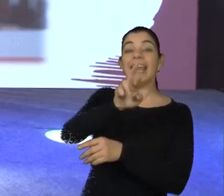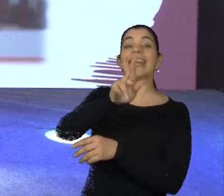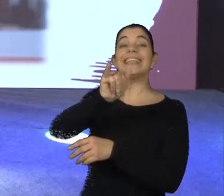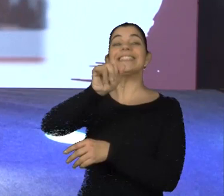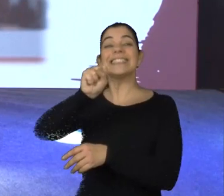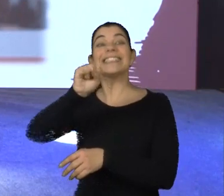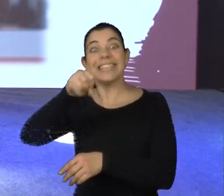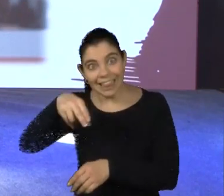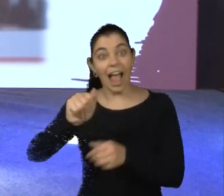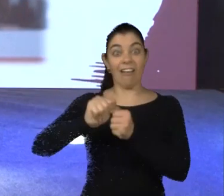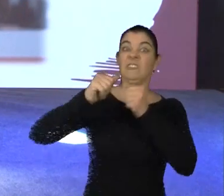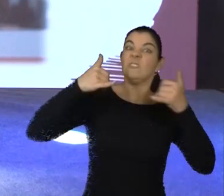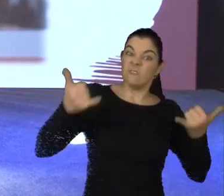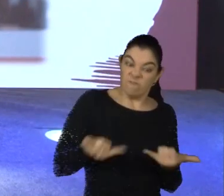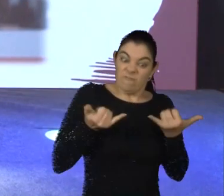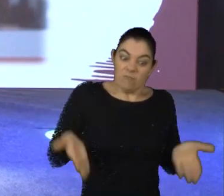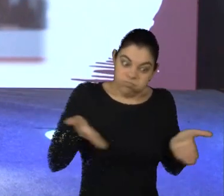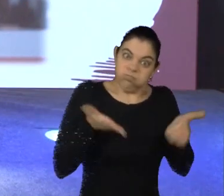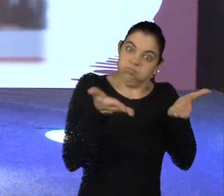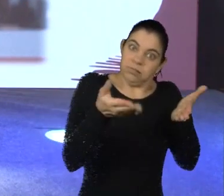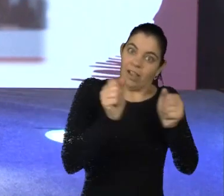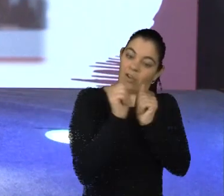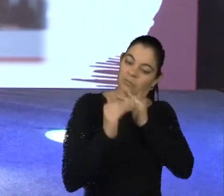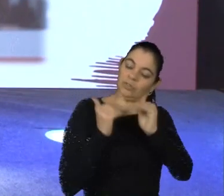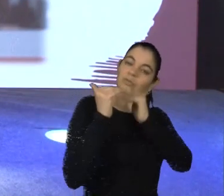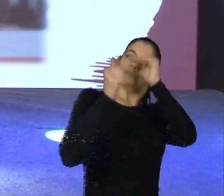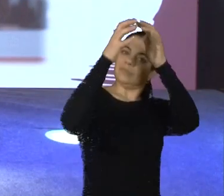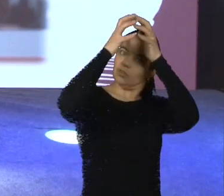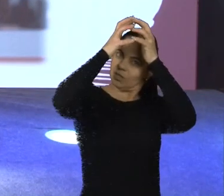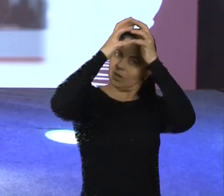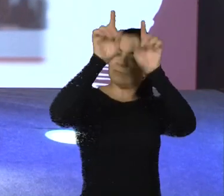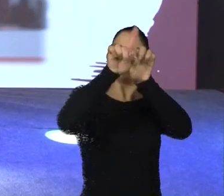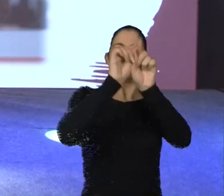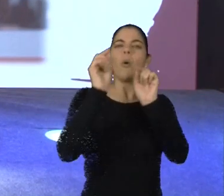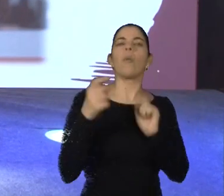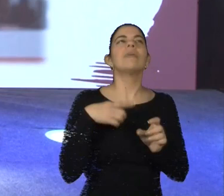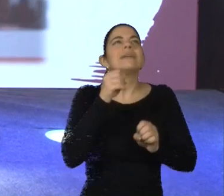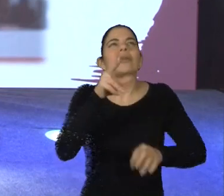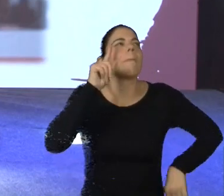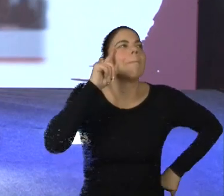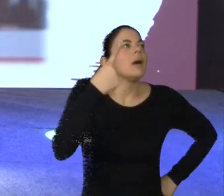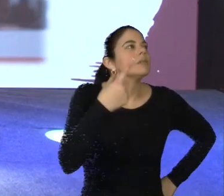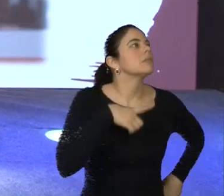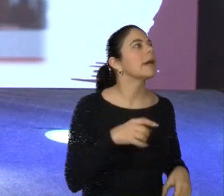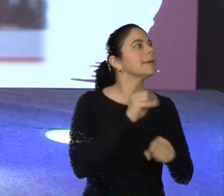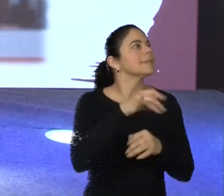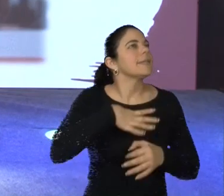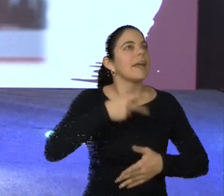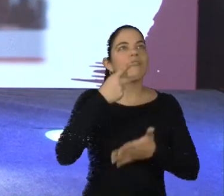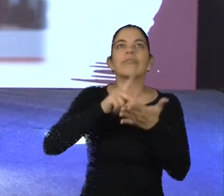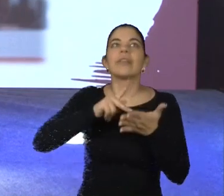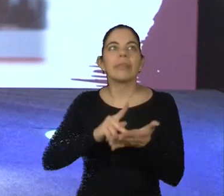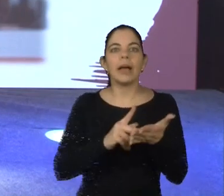capazes de estimular quimicamente o desenvolvimento do cérebro, propriamente dito. Então, quando a gente pensa em justamente dar um olé na